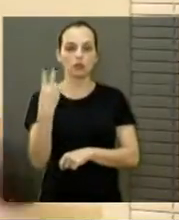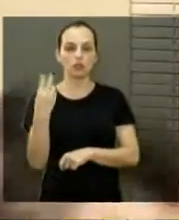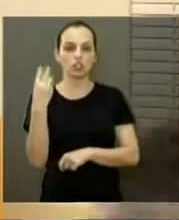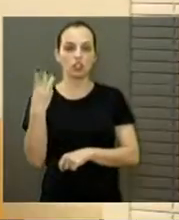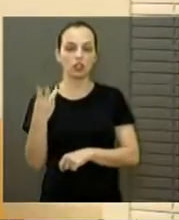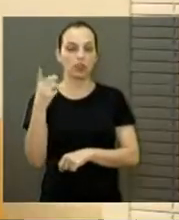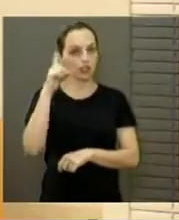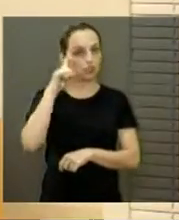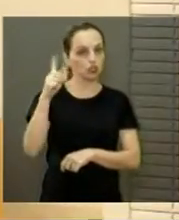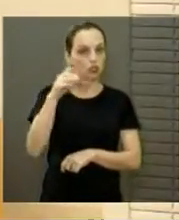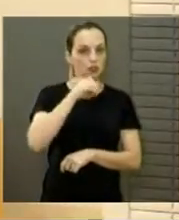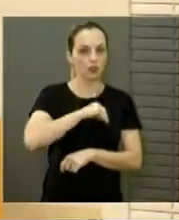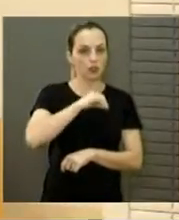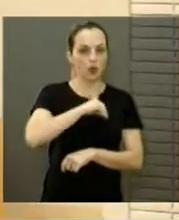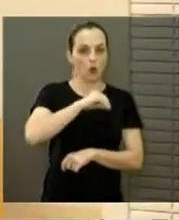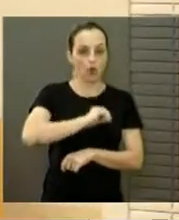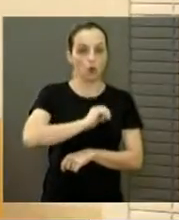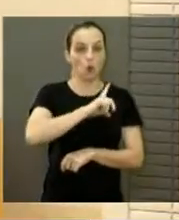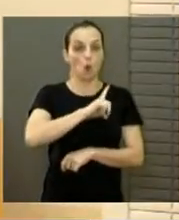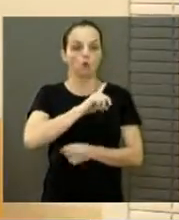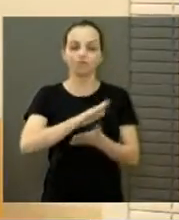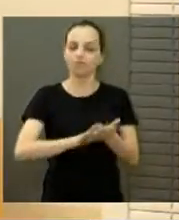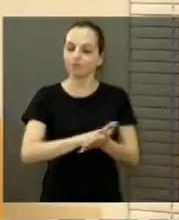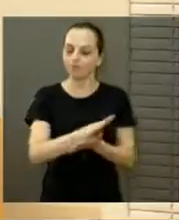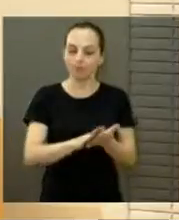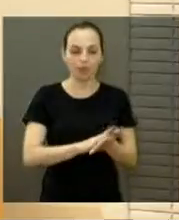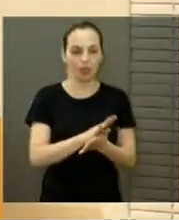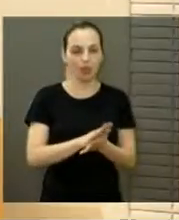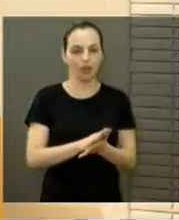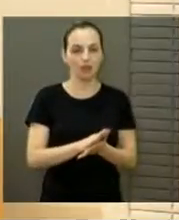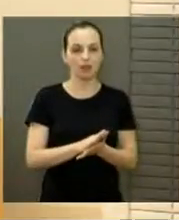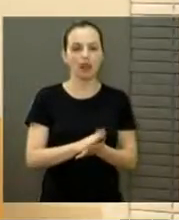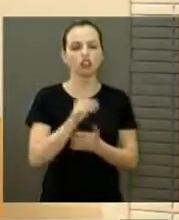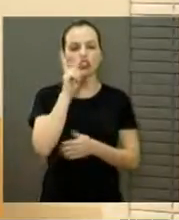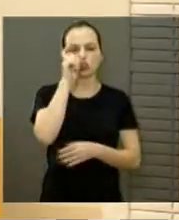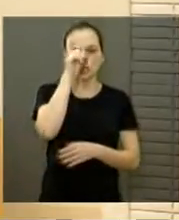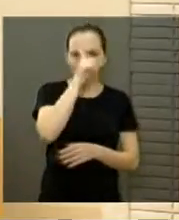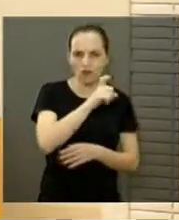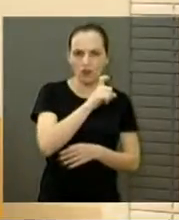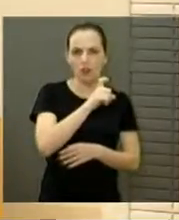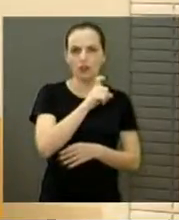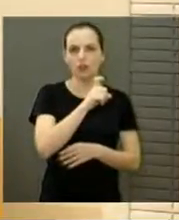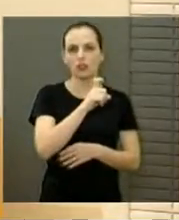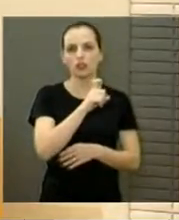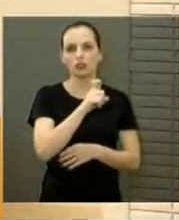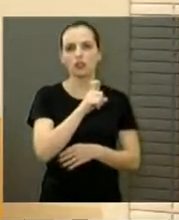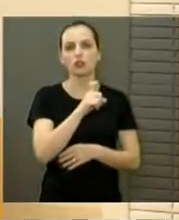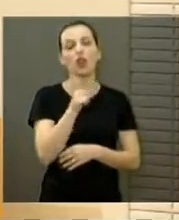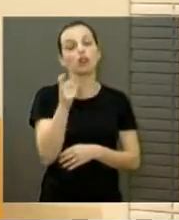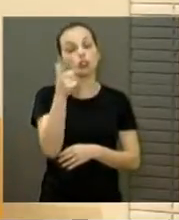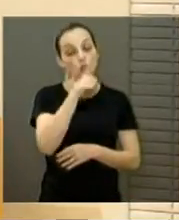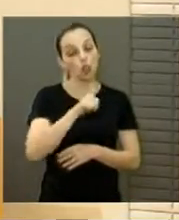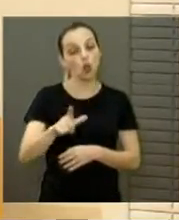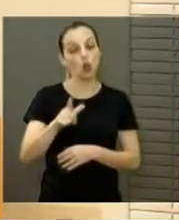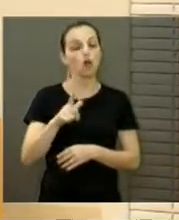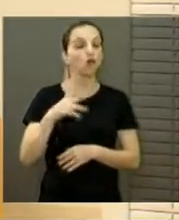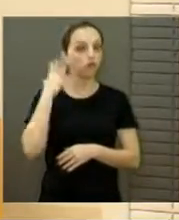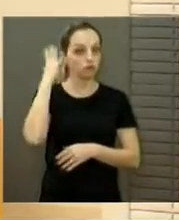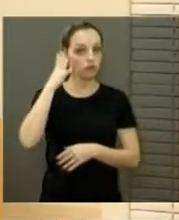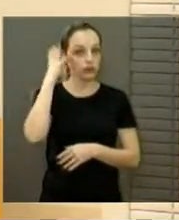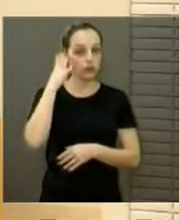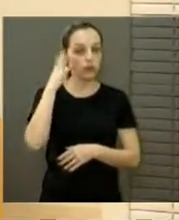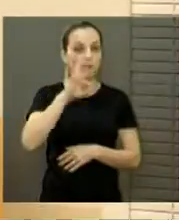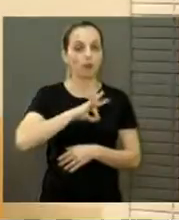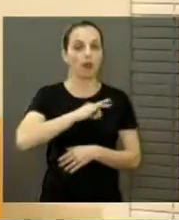reajuste salarial. Não é brincadeira, vou repetir para quem não acompanhou os números, a